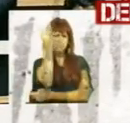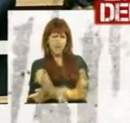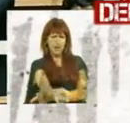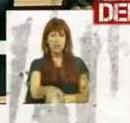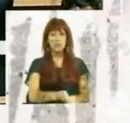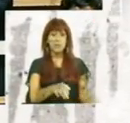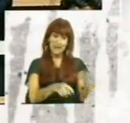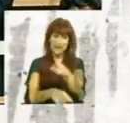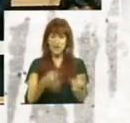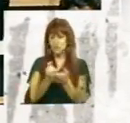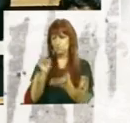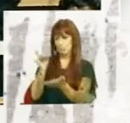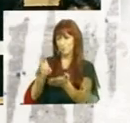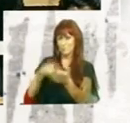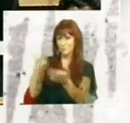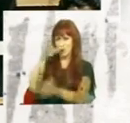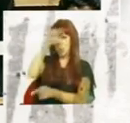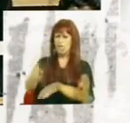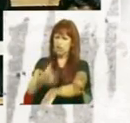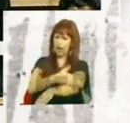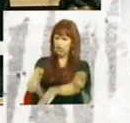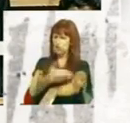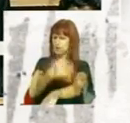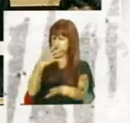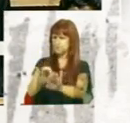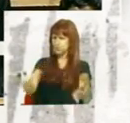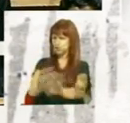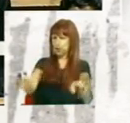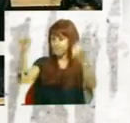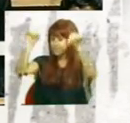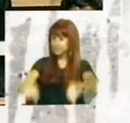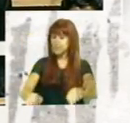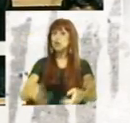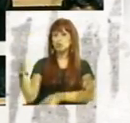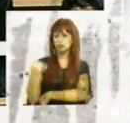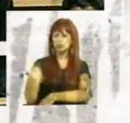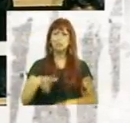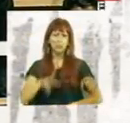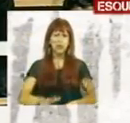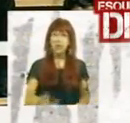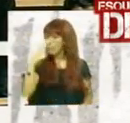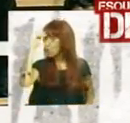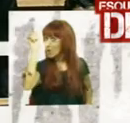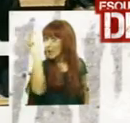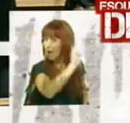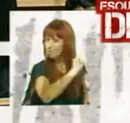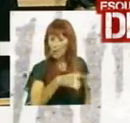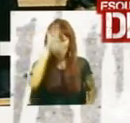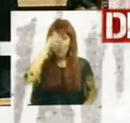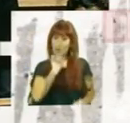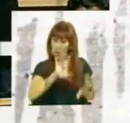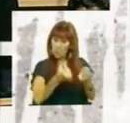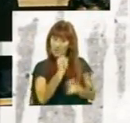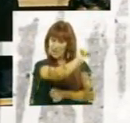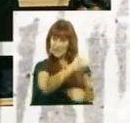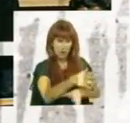derrotar como derrotaram governos idênticos que aqui dominaram Portugal. Não se esqueça disto. Governos do